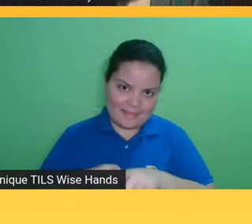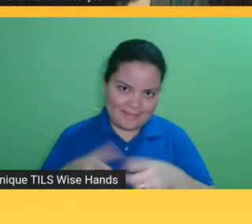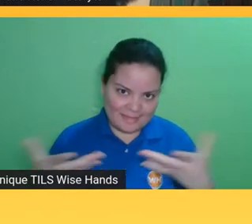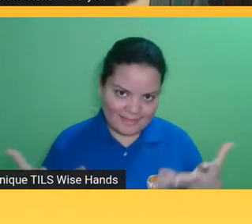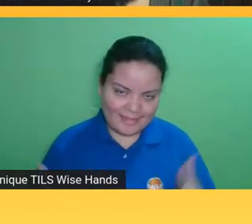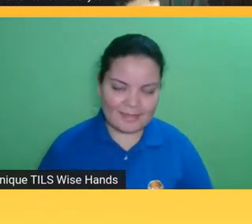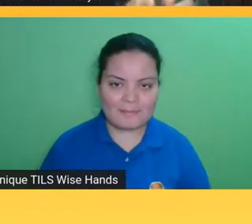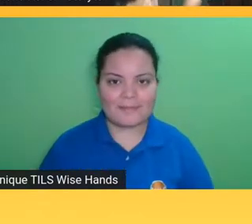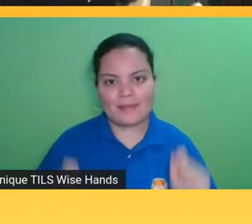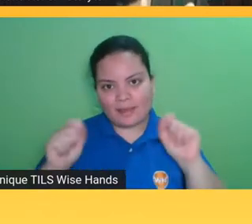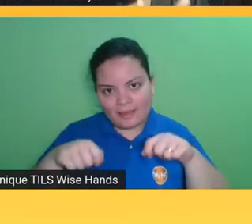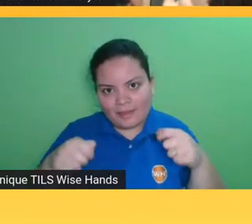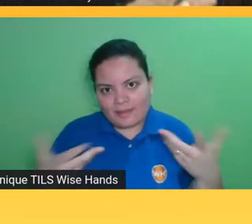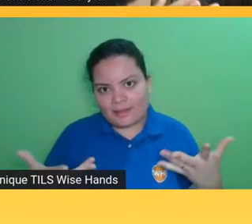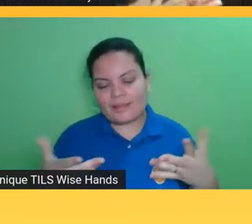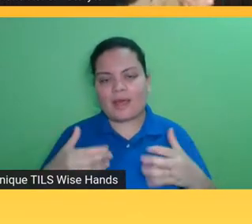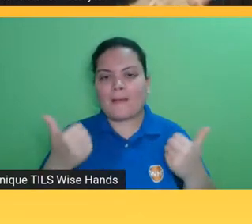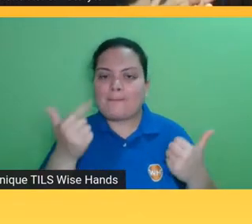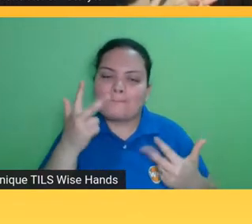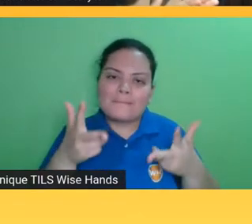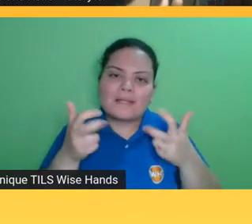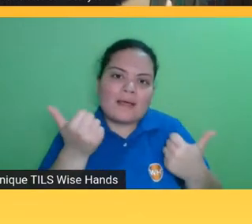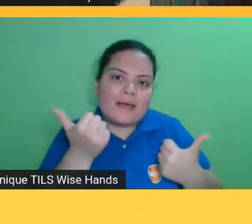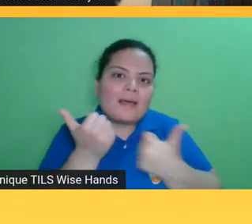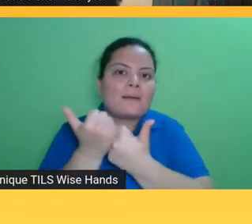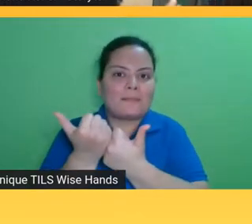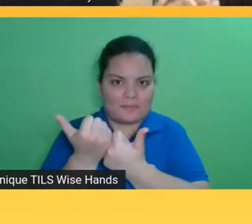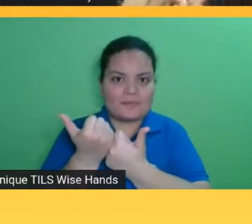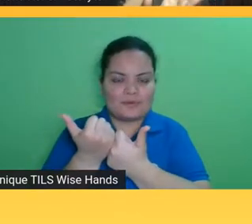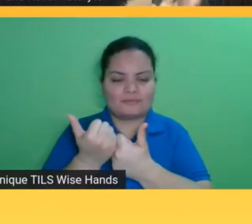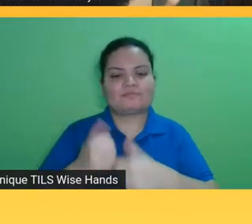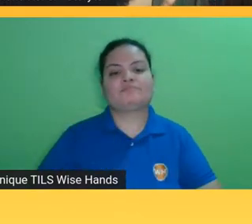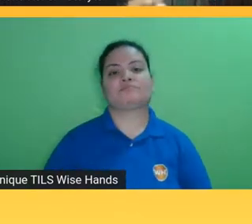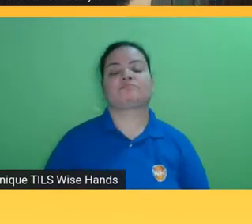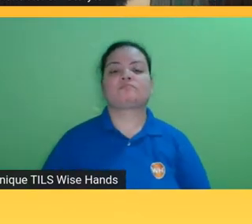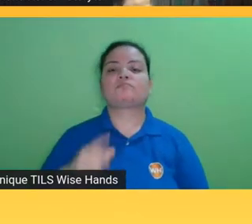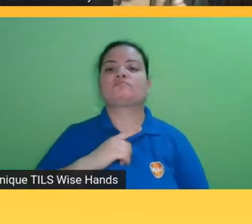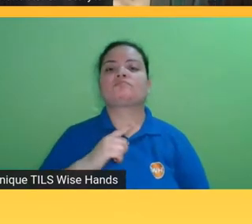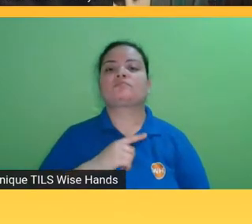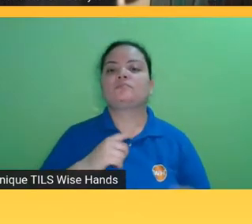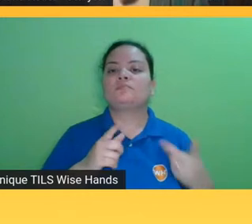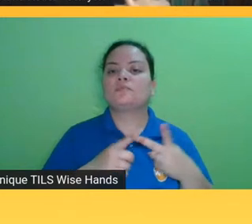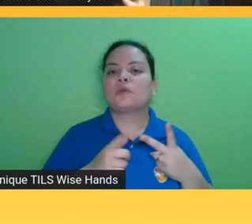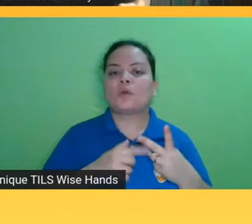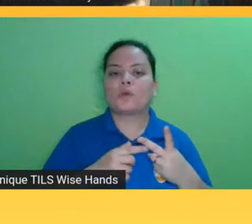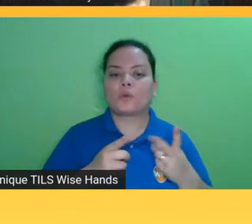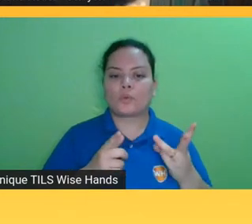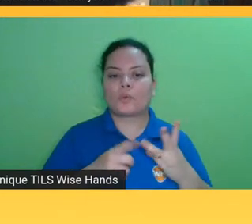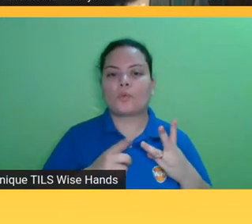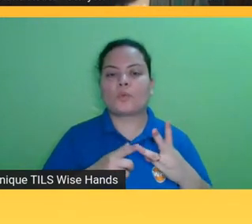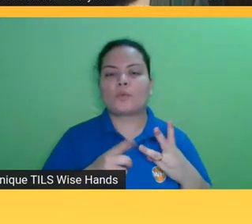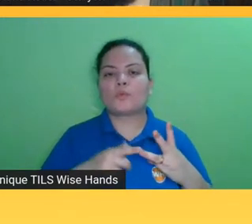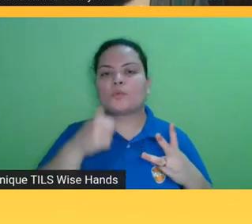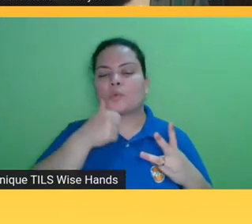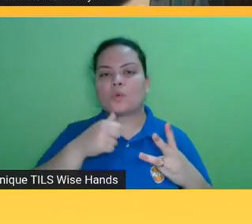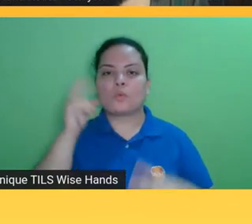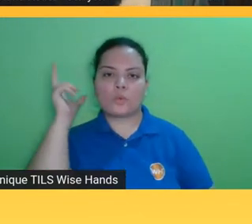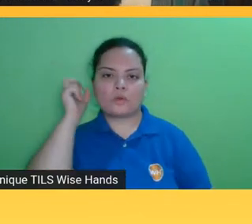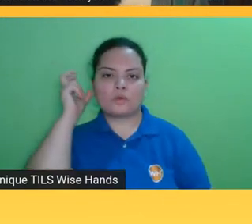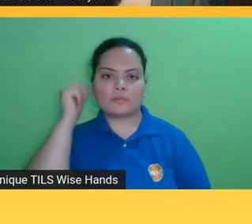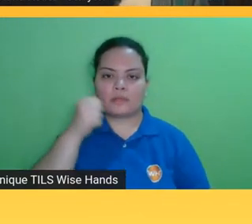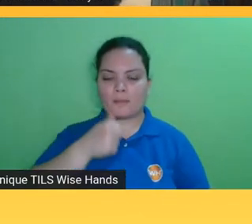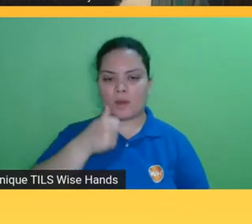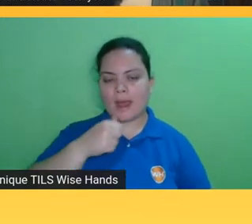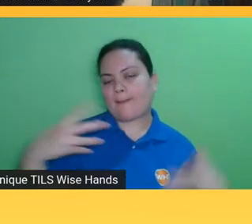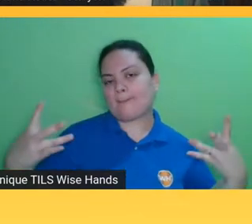sobre o caso da Elk a gente lançou com exclusividade era um projeto da Storytel o audiolivro da mulher chamada Mulher Maravilha que é biografia da Elk